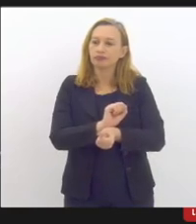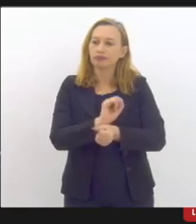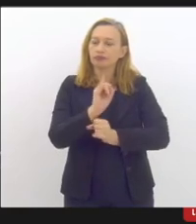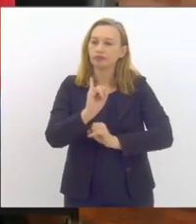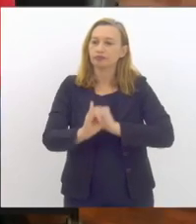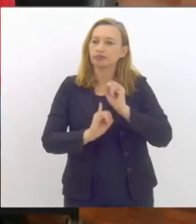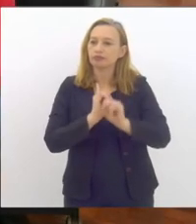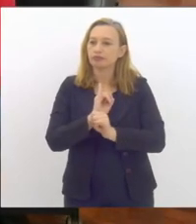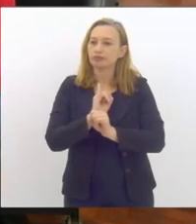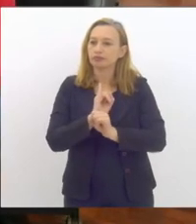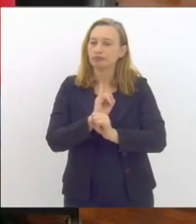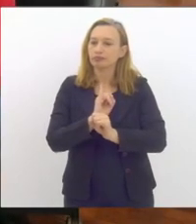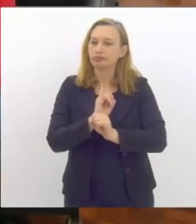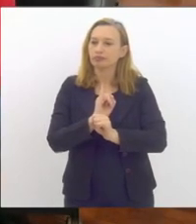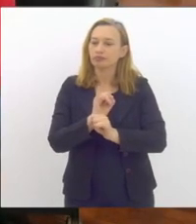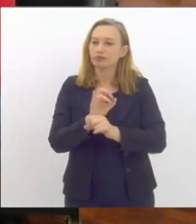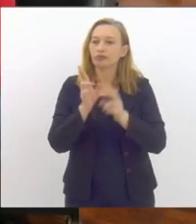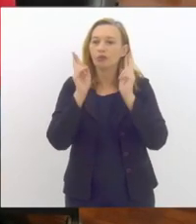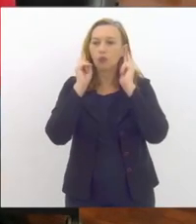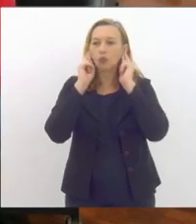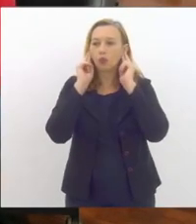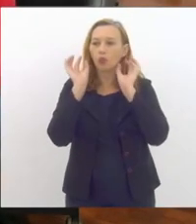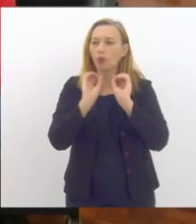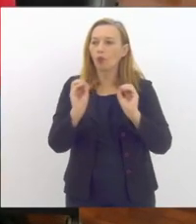Oi Ana ficou mudo o seu microfone